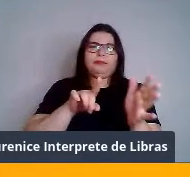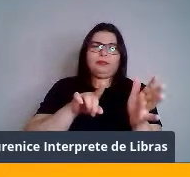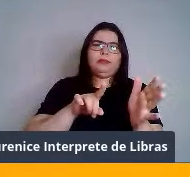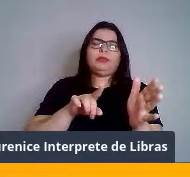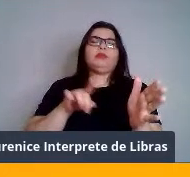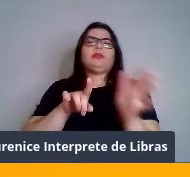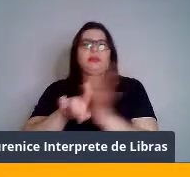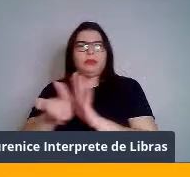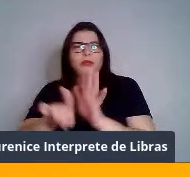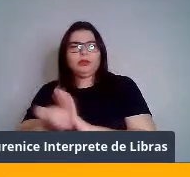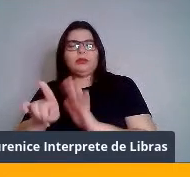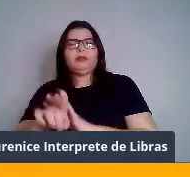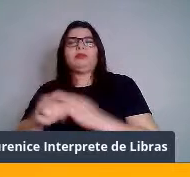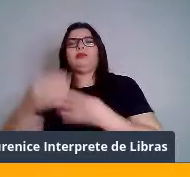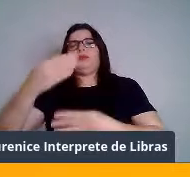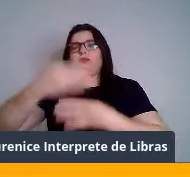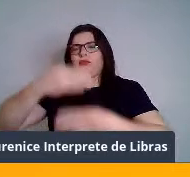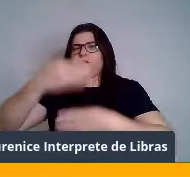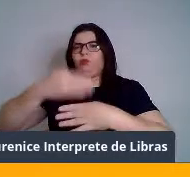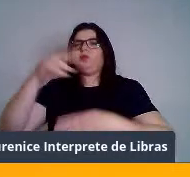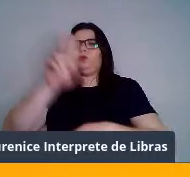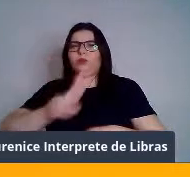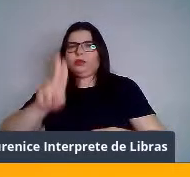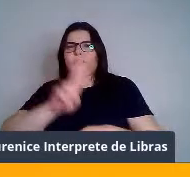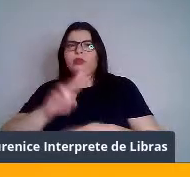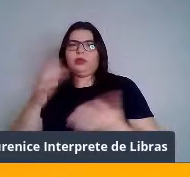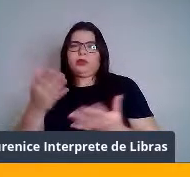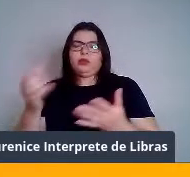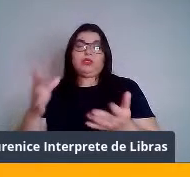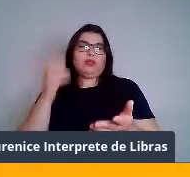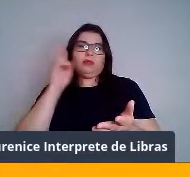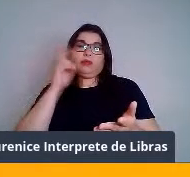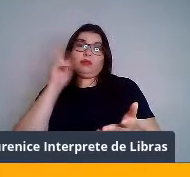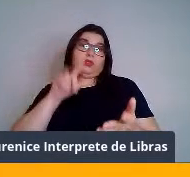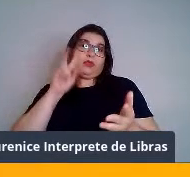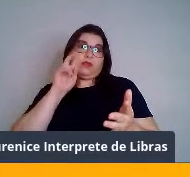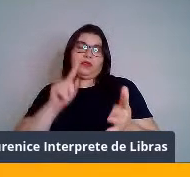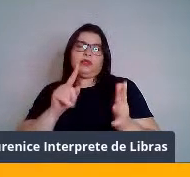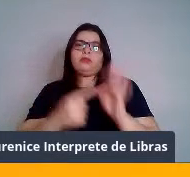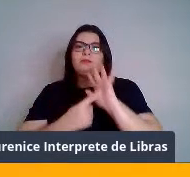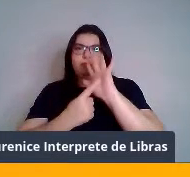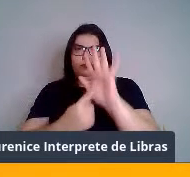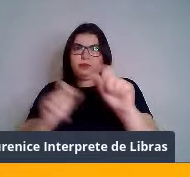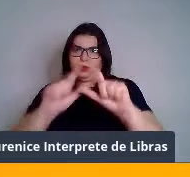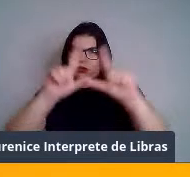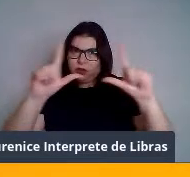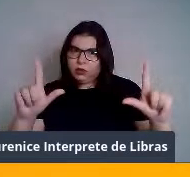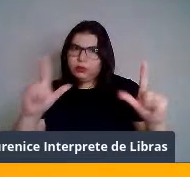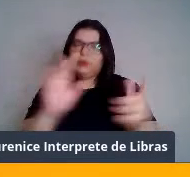usar o chat aí. Eu, nesse momento, só estou vendo minha apresentação, tá bom? Gente, então,